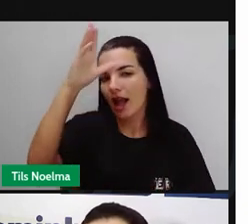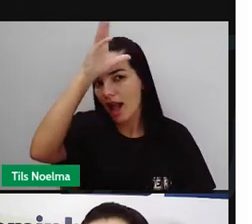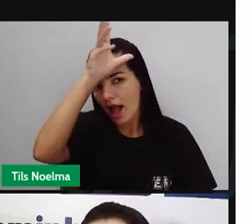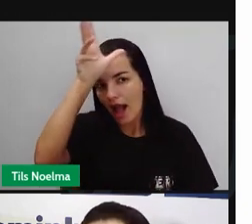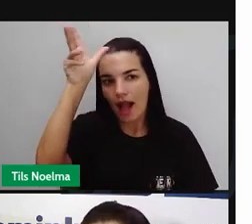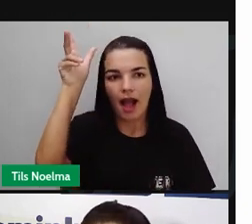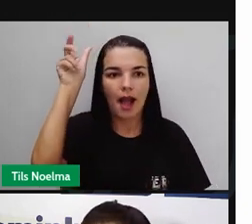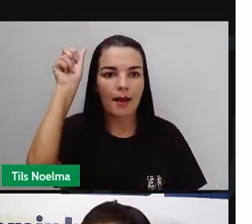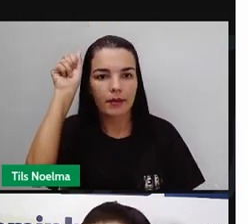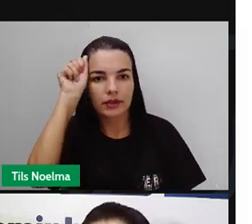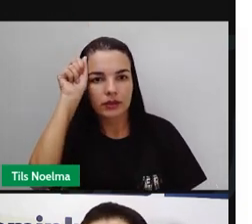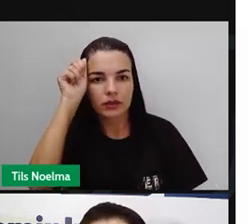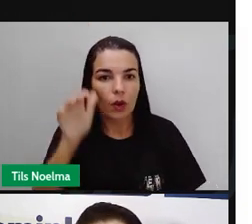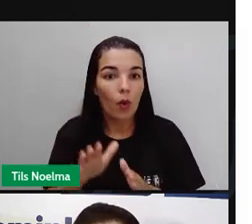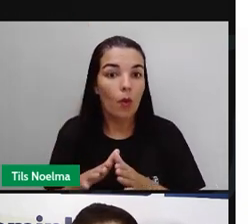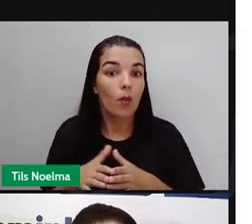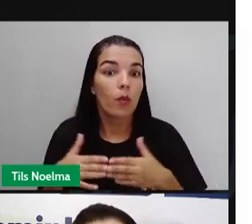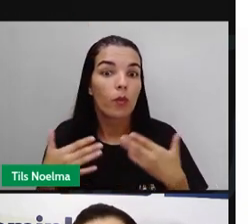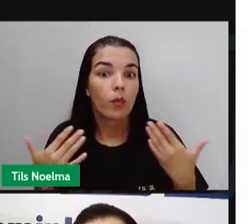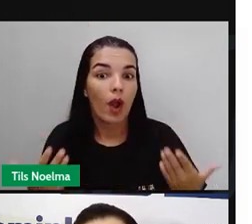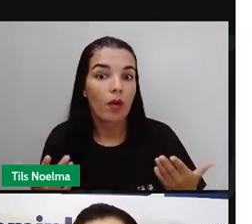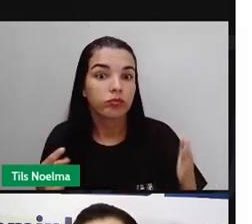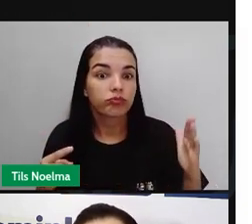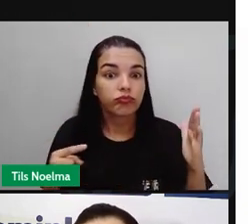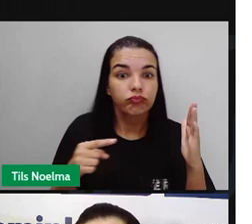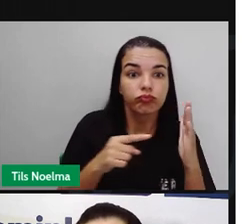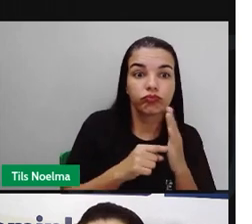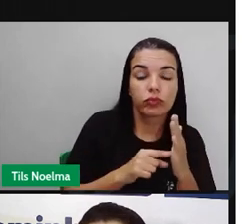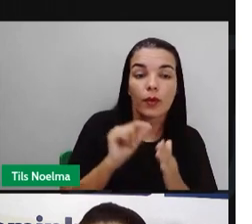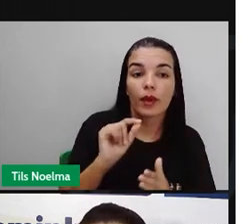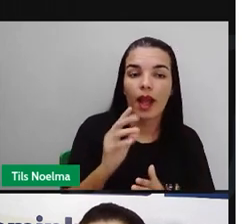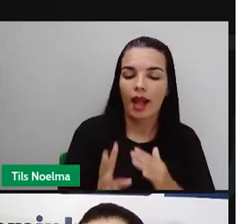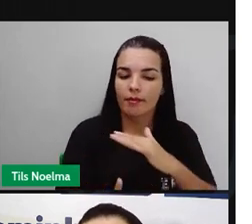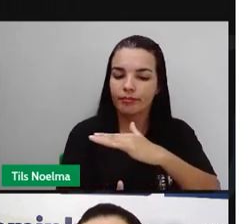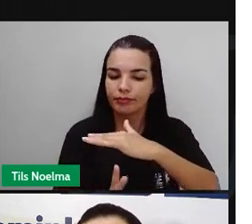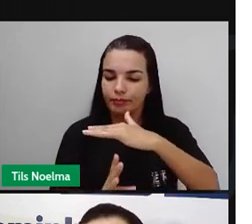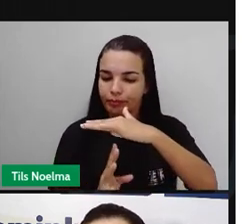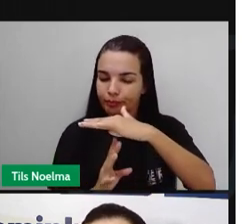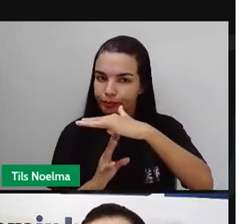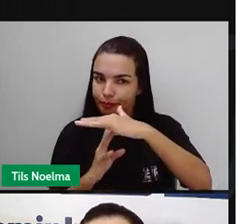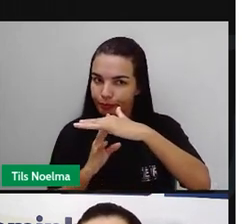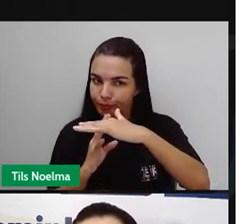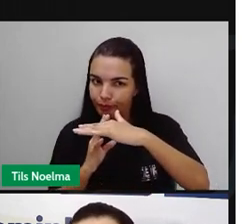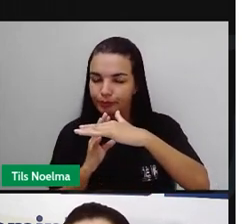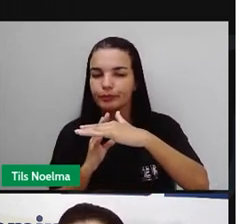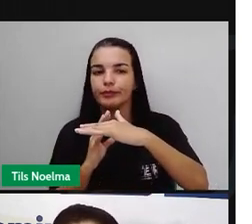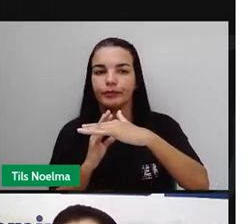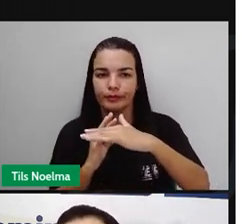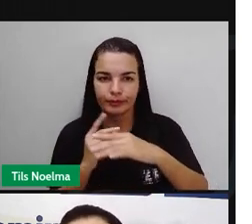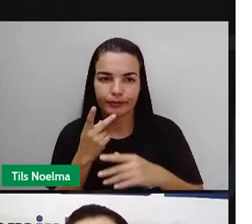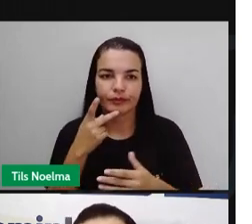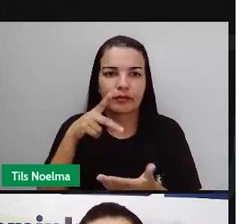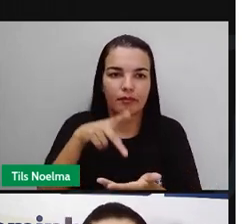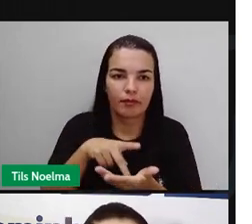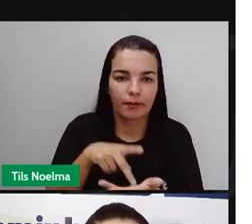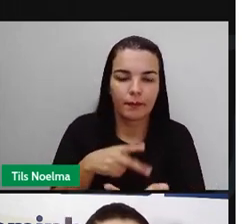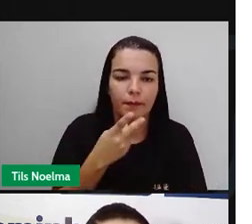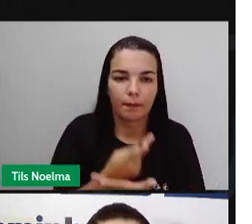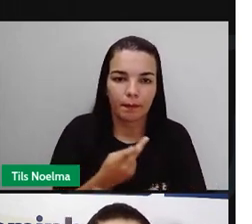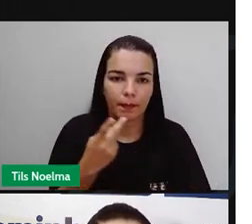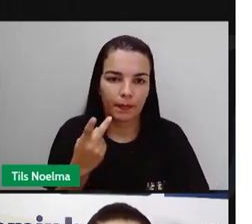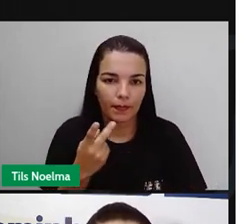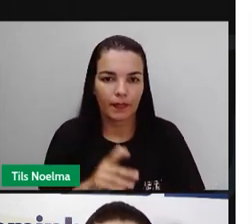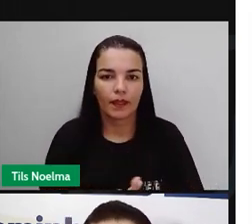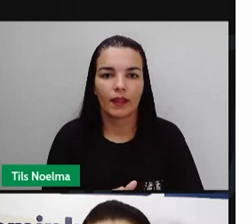fala o objetivo? Justamente das migrações que aconteceram do nordeste para a Amazônia.